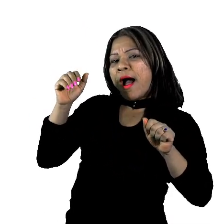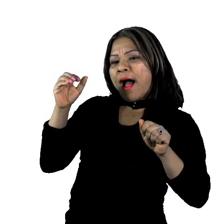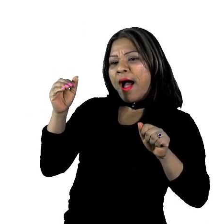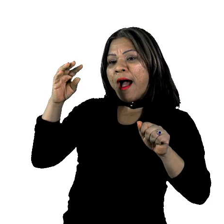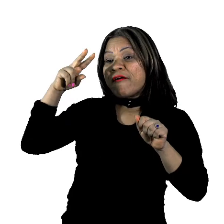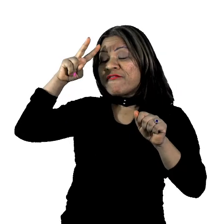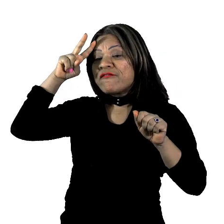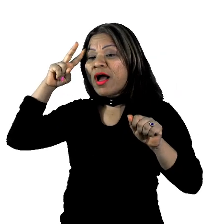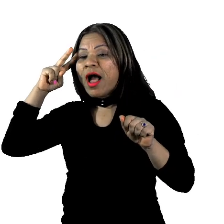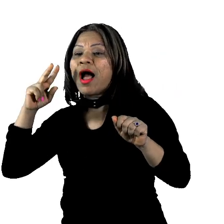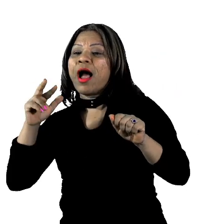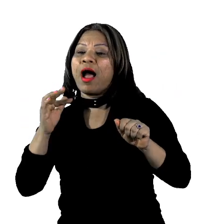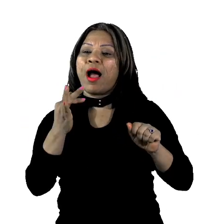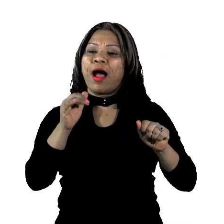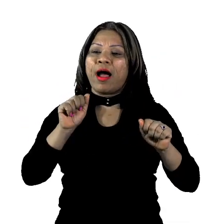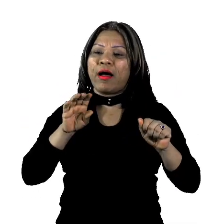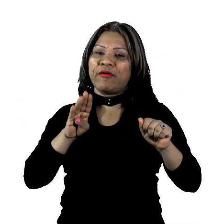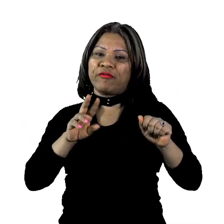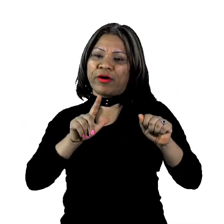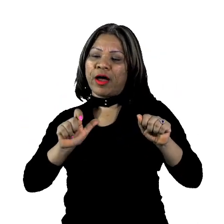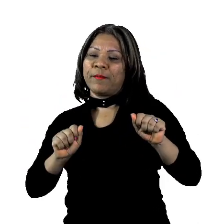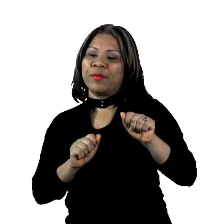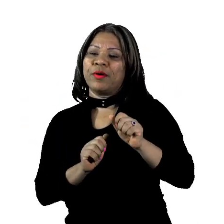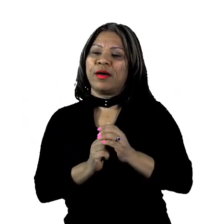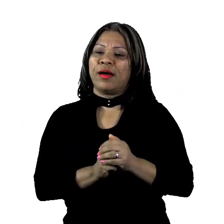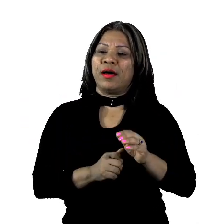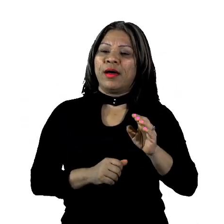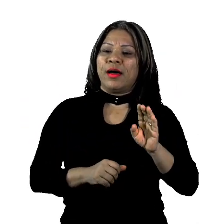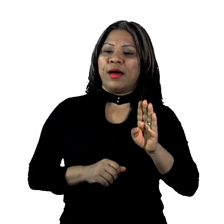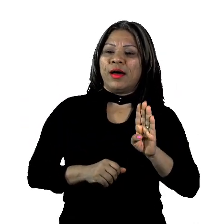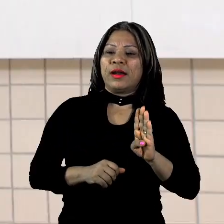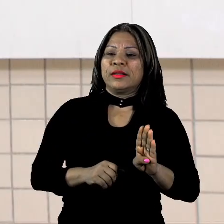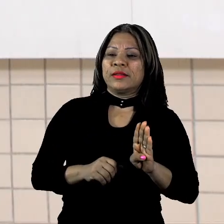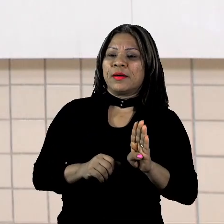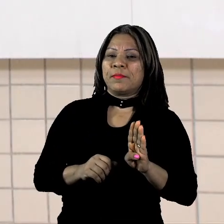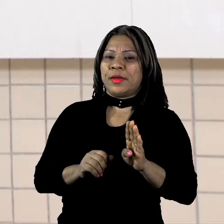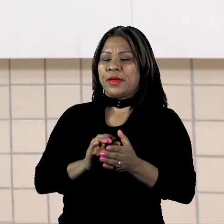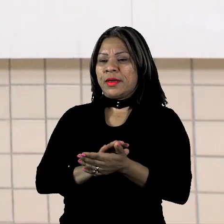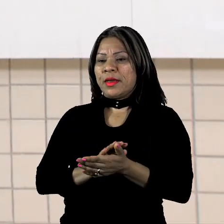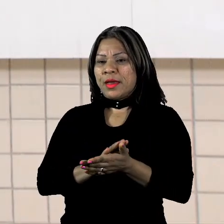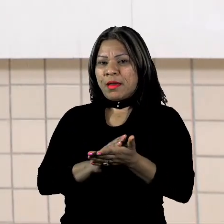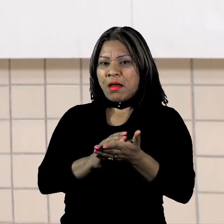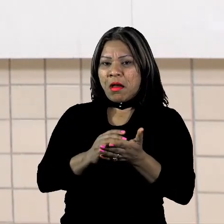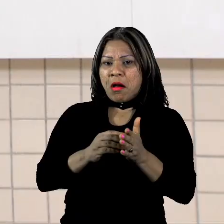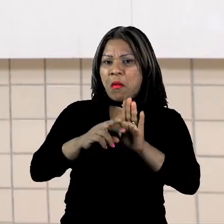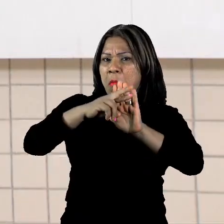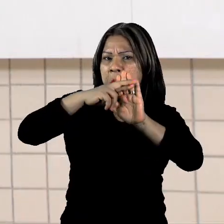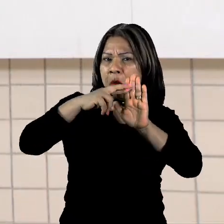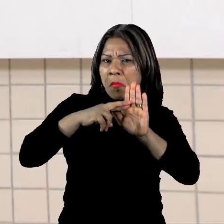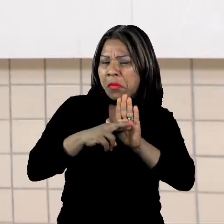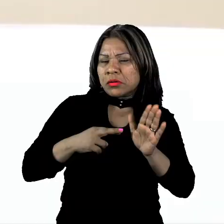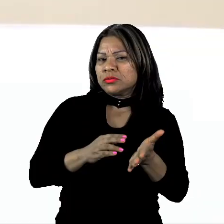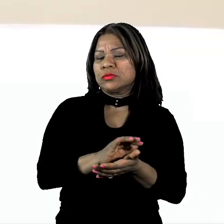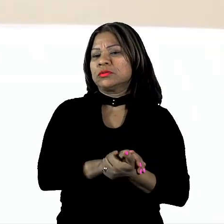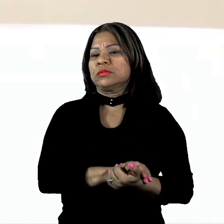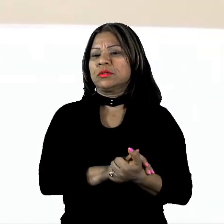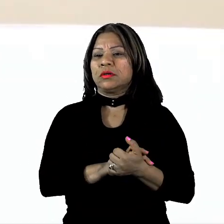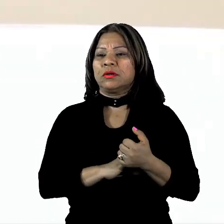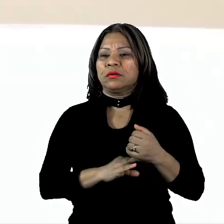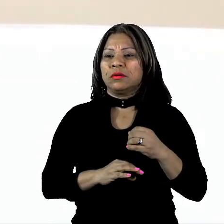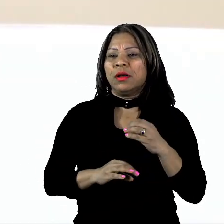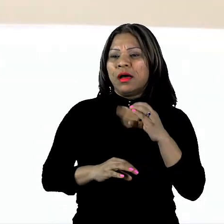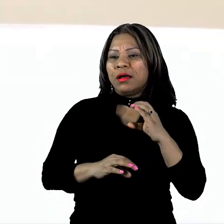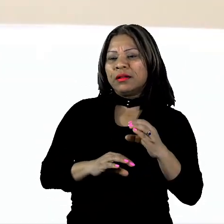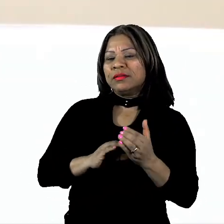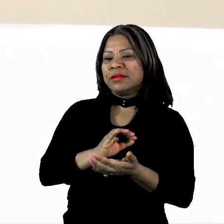divulgação científica? Ou letra D, bula de remédio? Responde para nós, Fava. Ah,